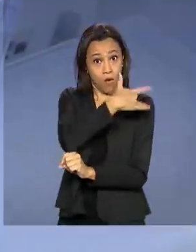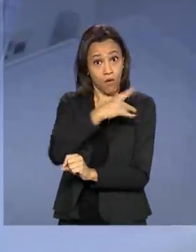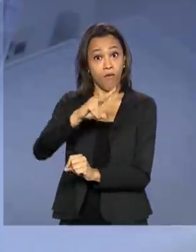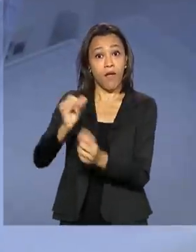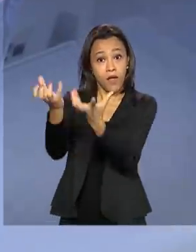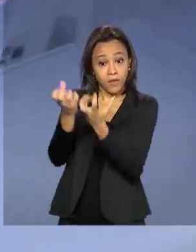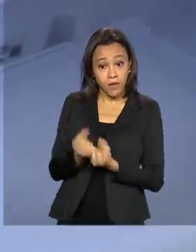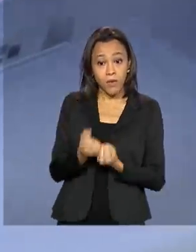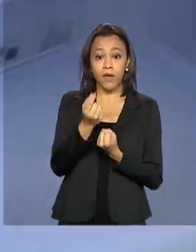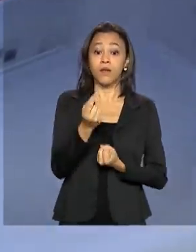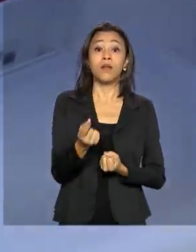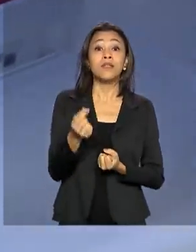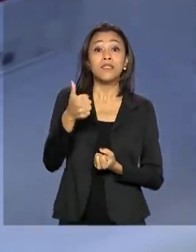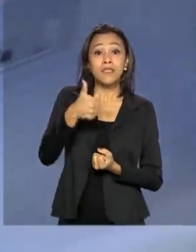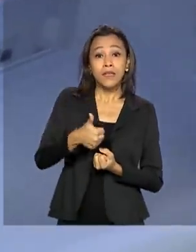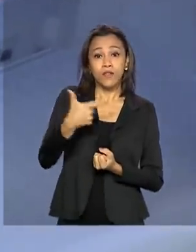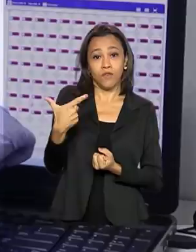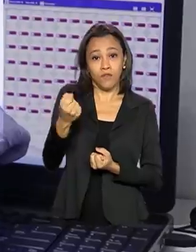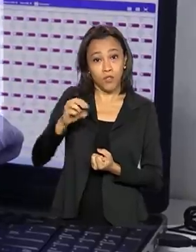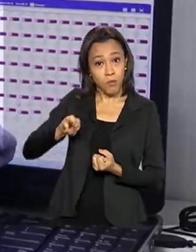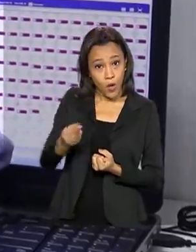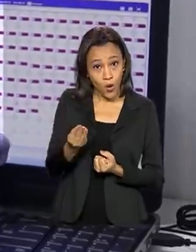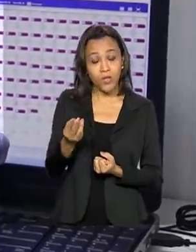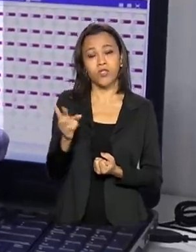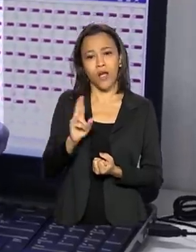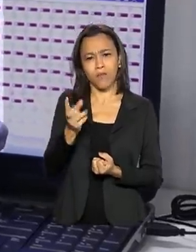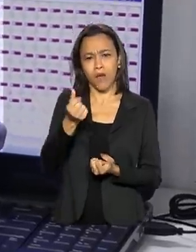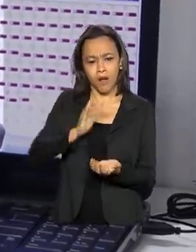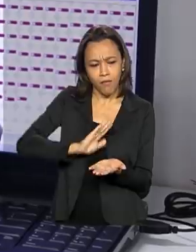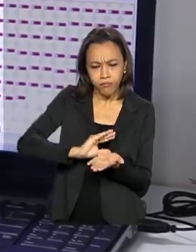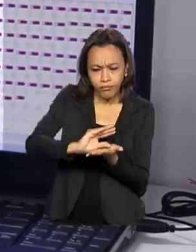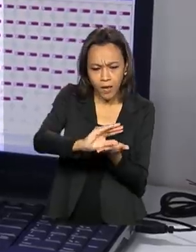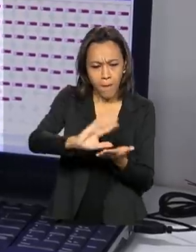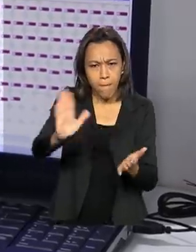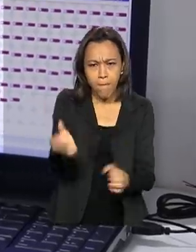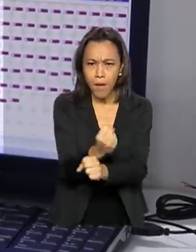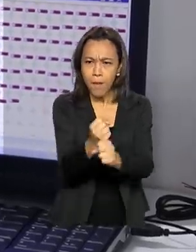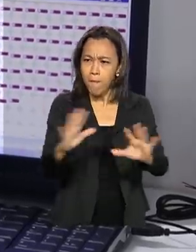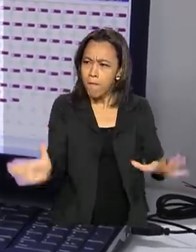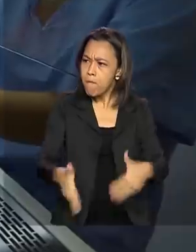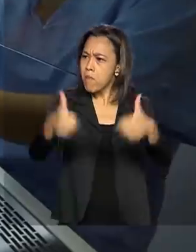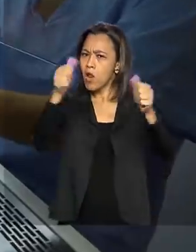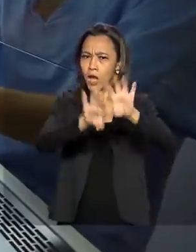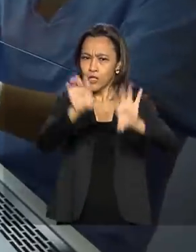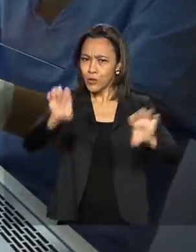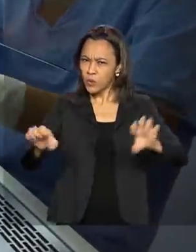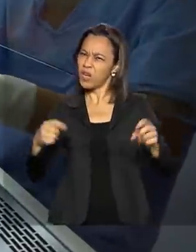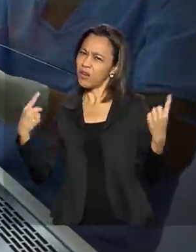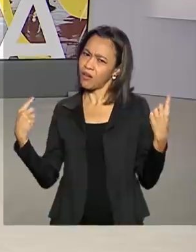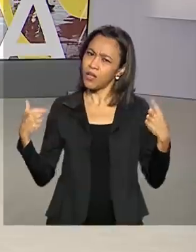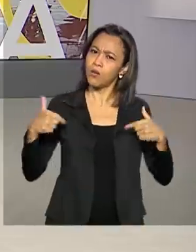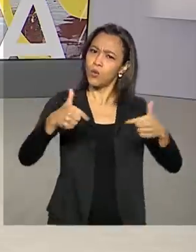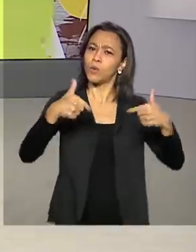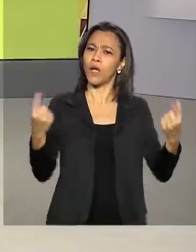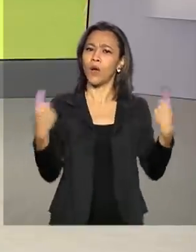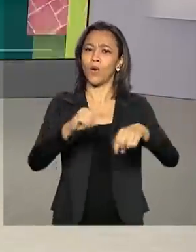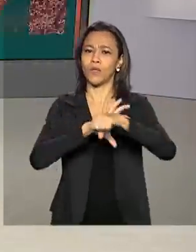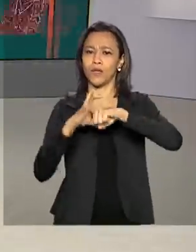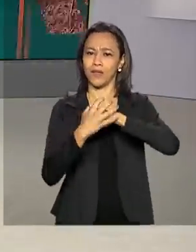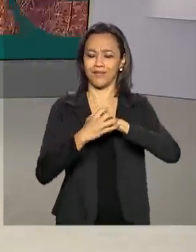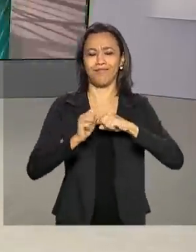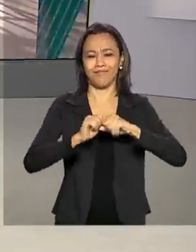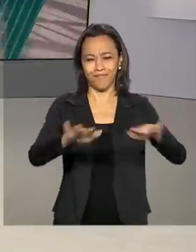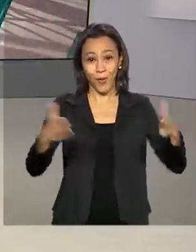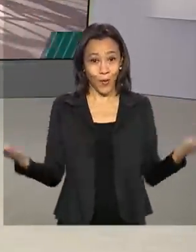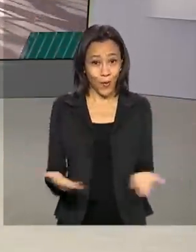receber 120 milhões de reais para melhorar a estrutura e reforçar o combate à Covid-19. Hoje é